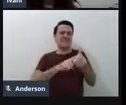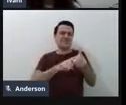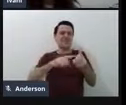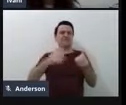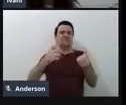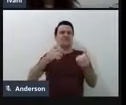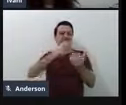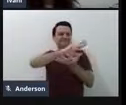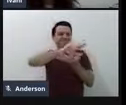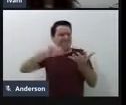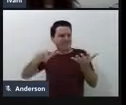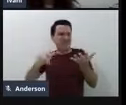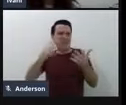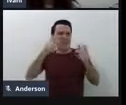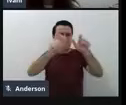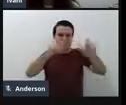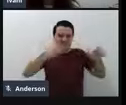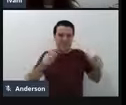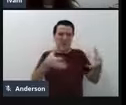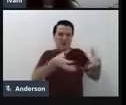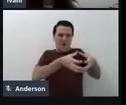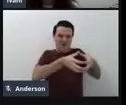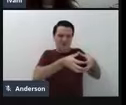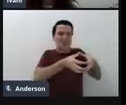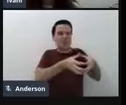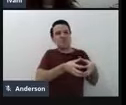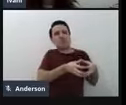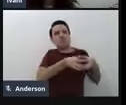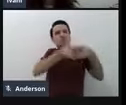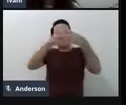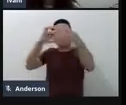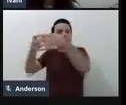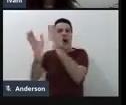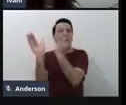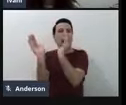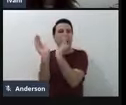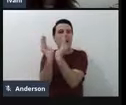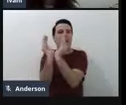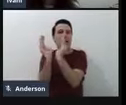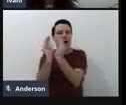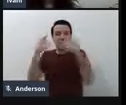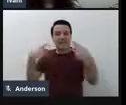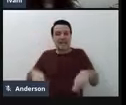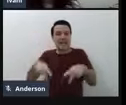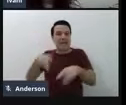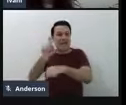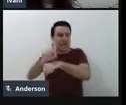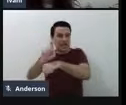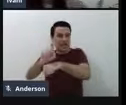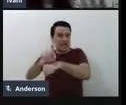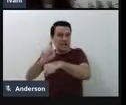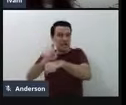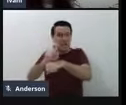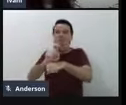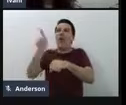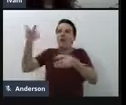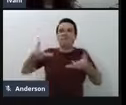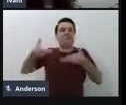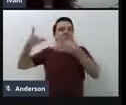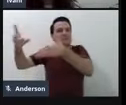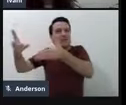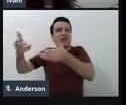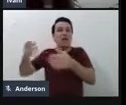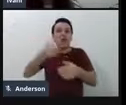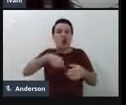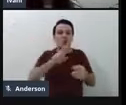para a TAI de Araranguá, que nos acolheu de forma muito especial, e a gente pôde colocar através de alguns